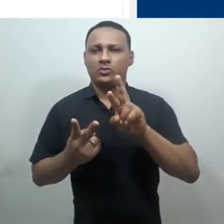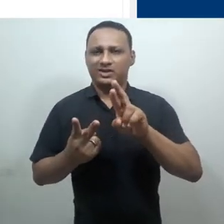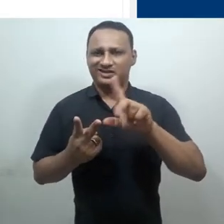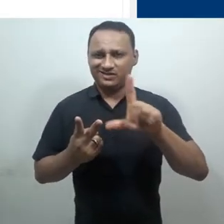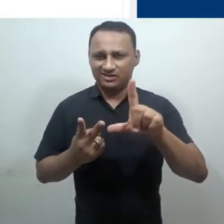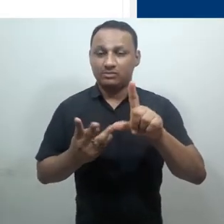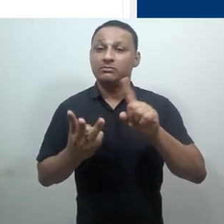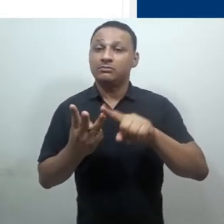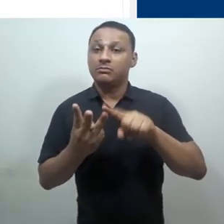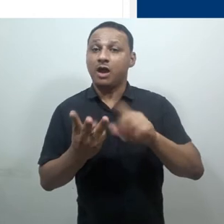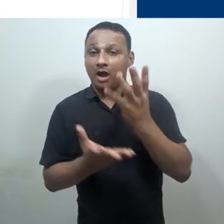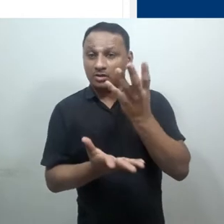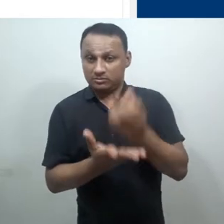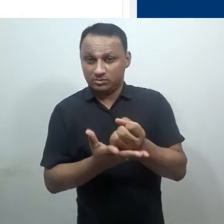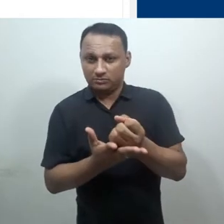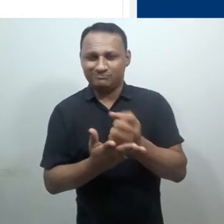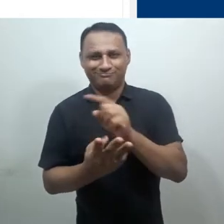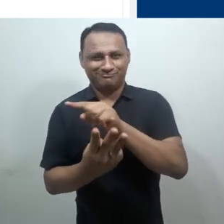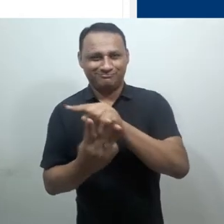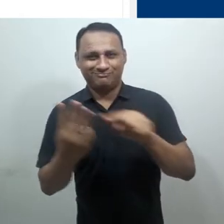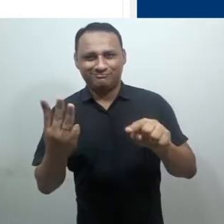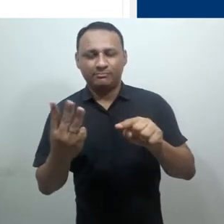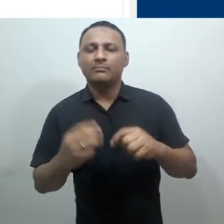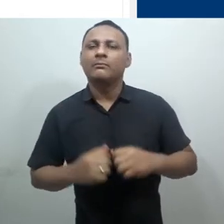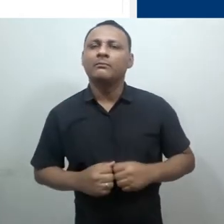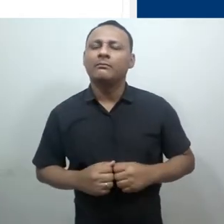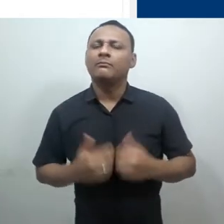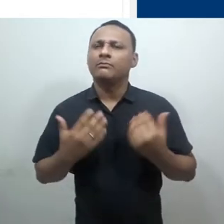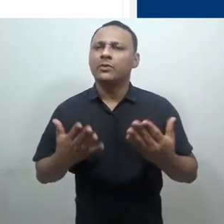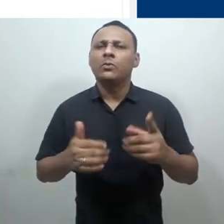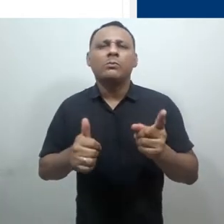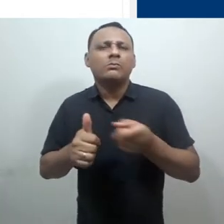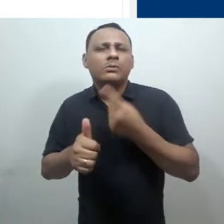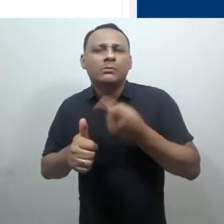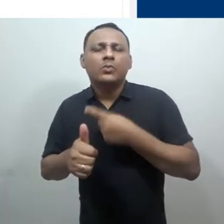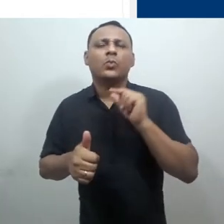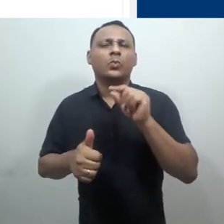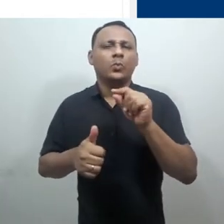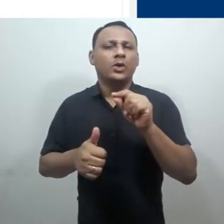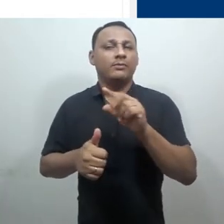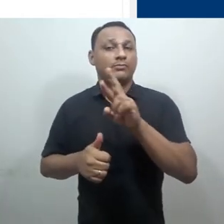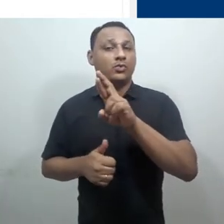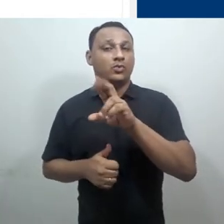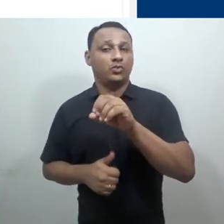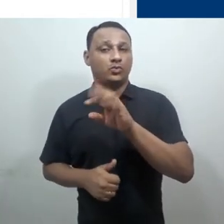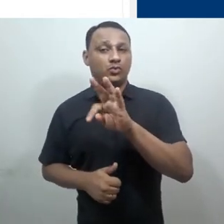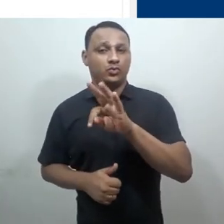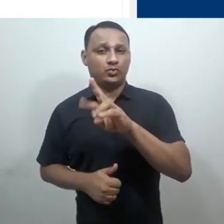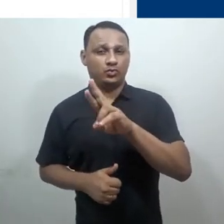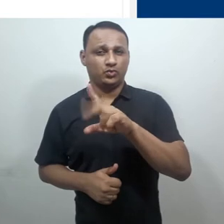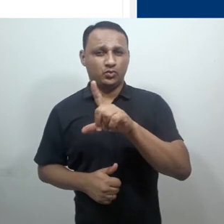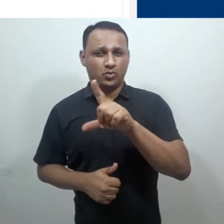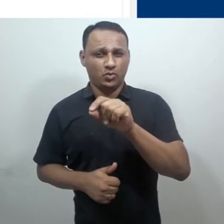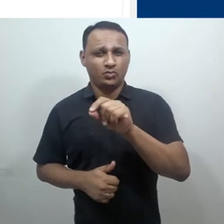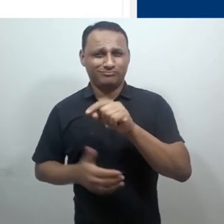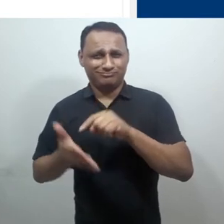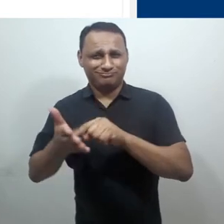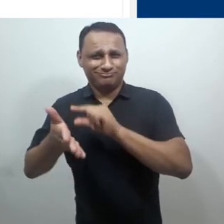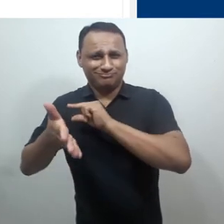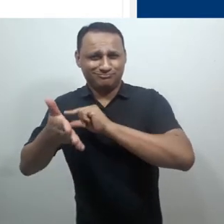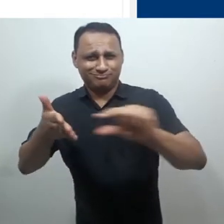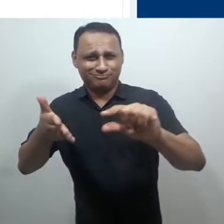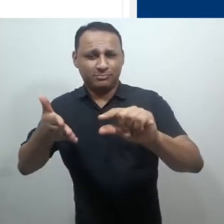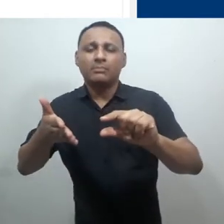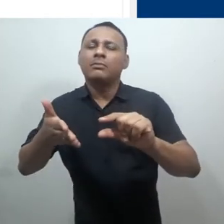primeiro recurso que vamos apresentar é o recurso do tipo rótulo. Rótulos serão trechos de